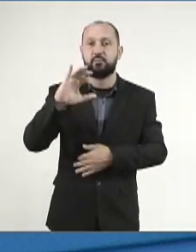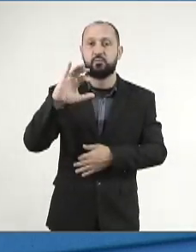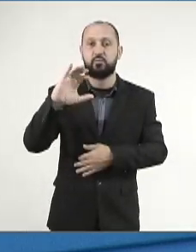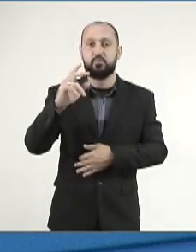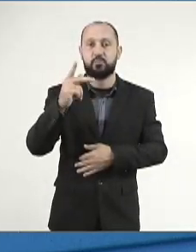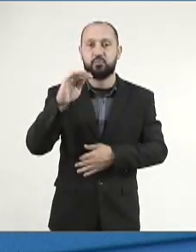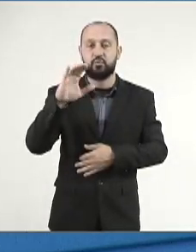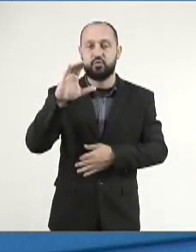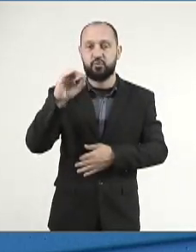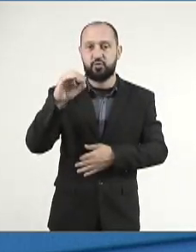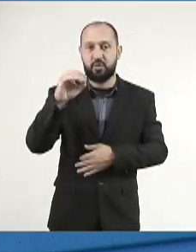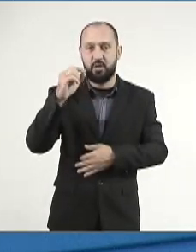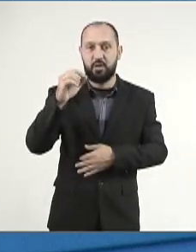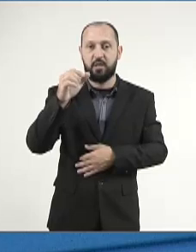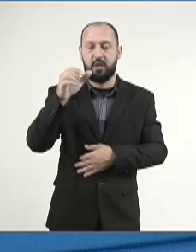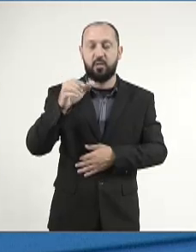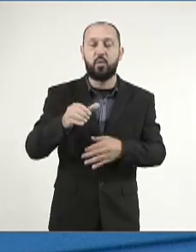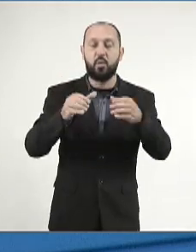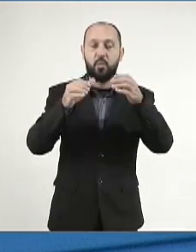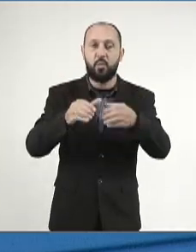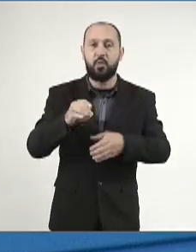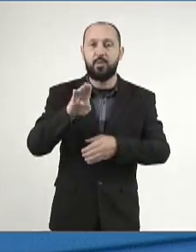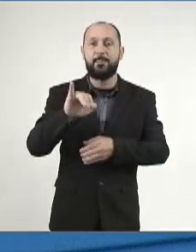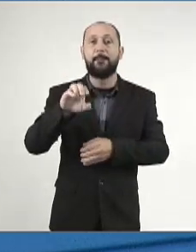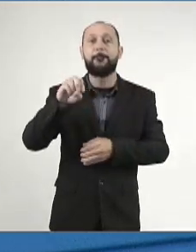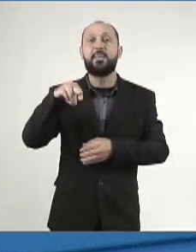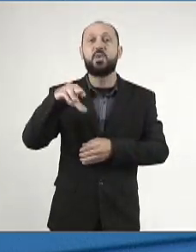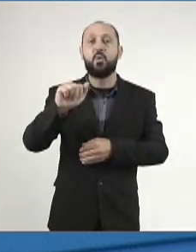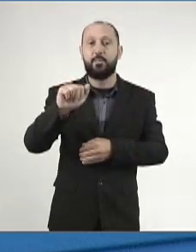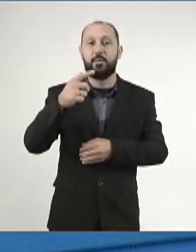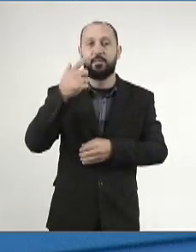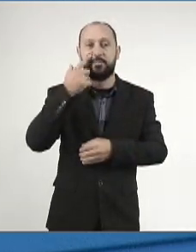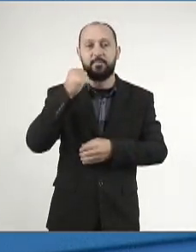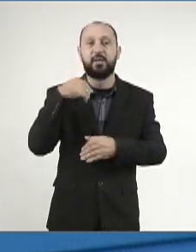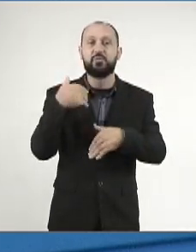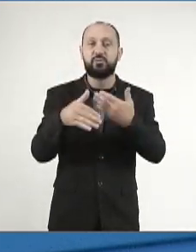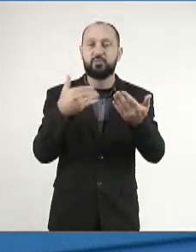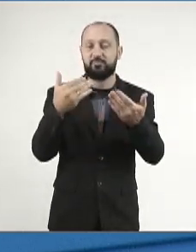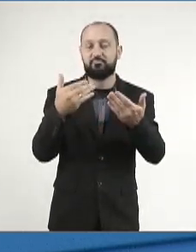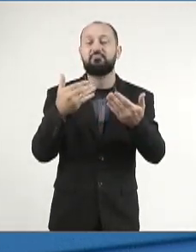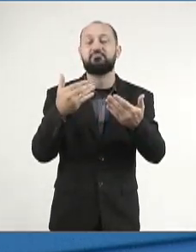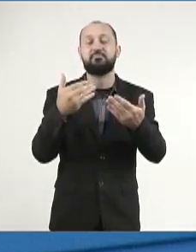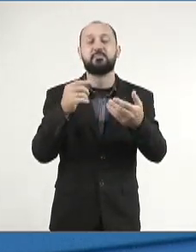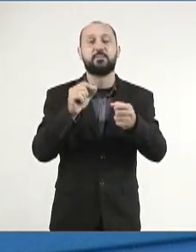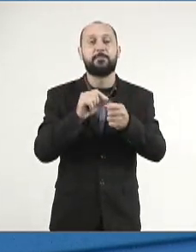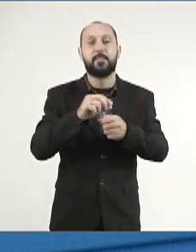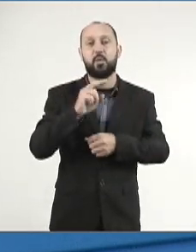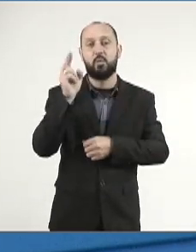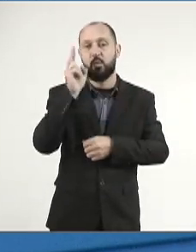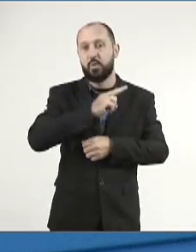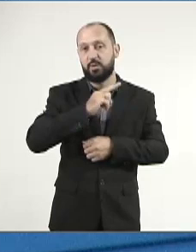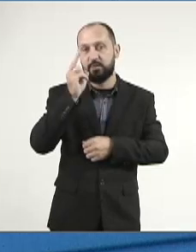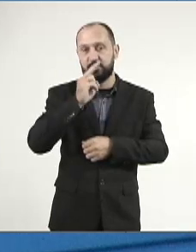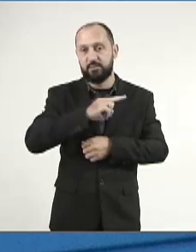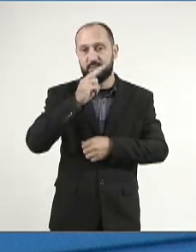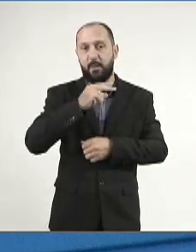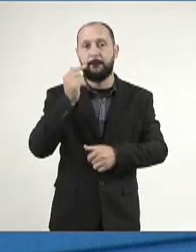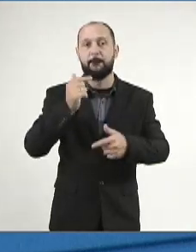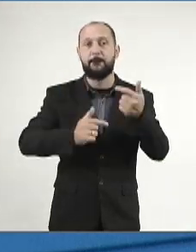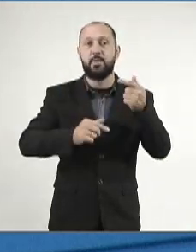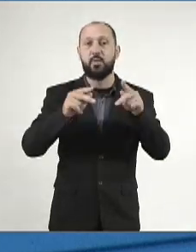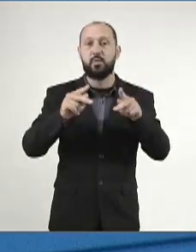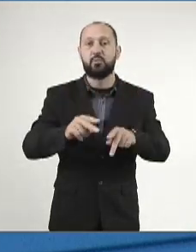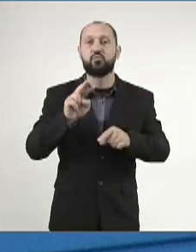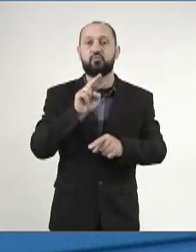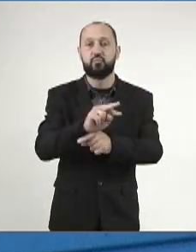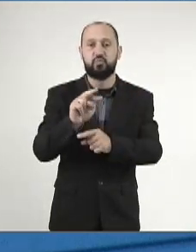ao nível de bioma se dá pela necessidade de desenvolver com urgência políticas de